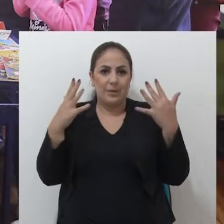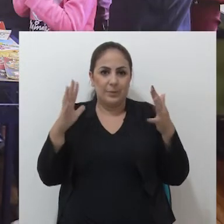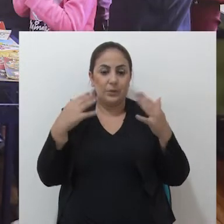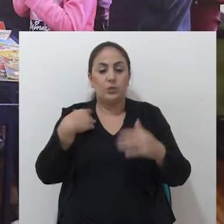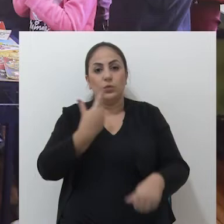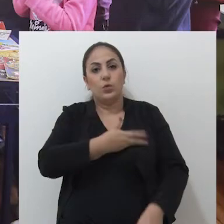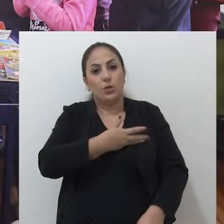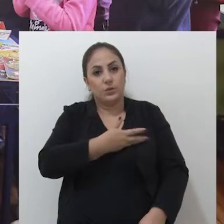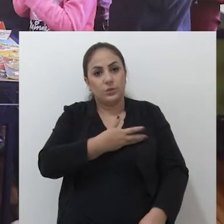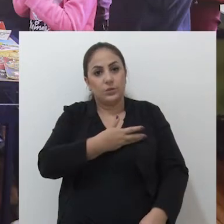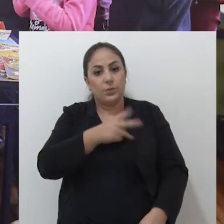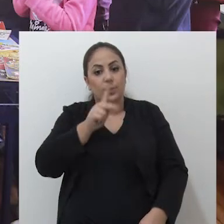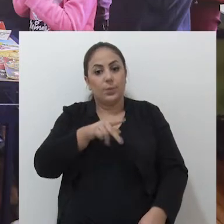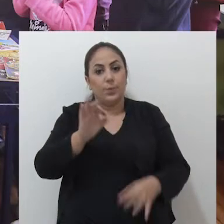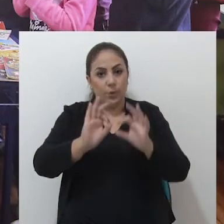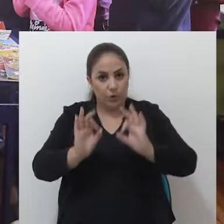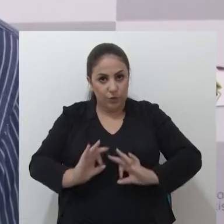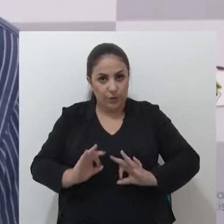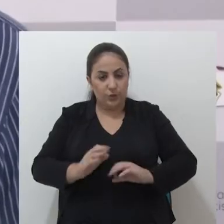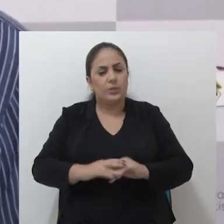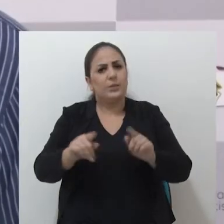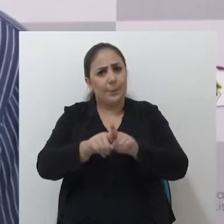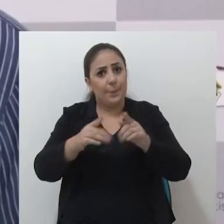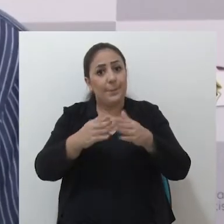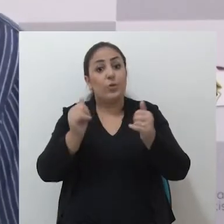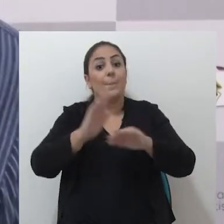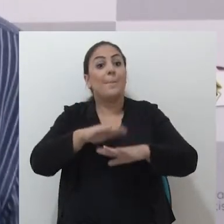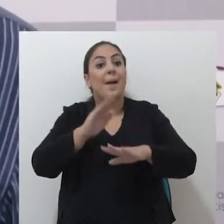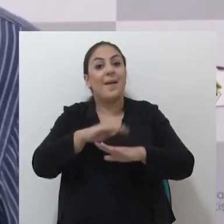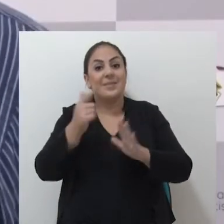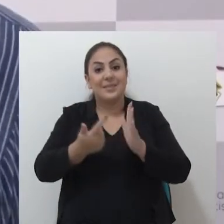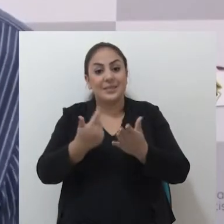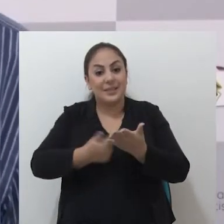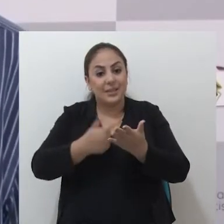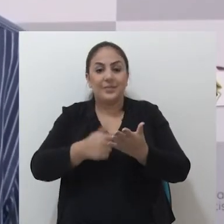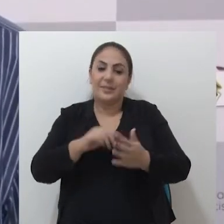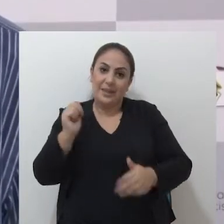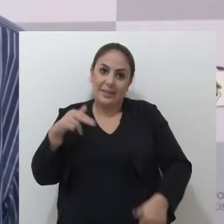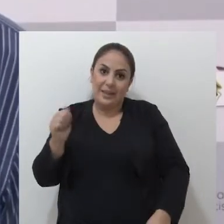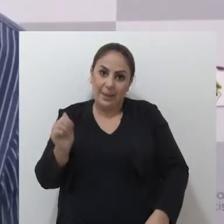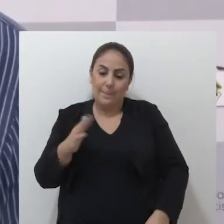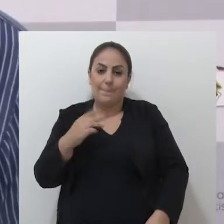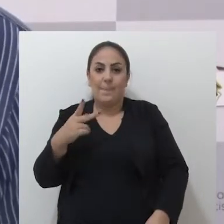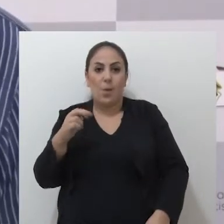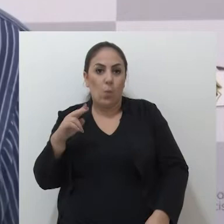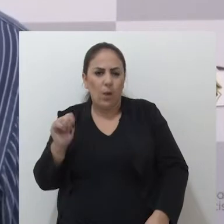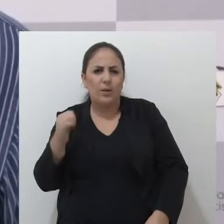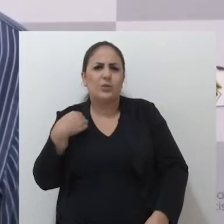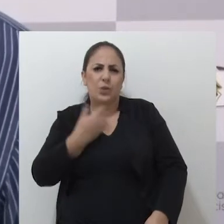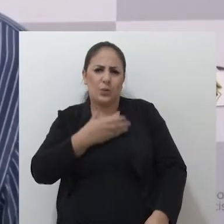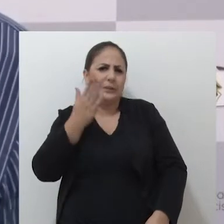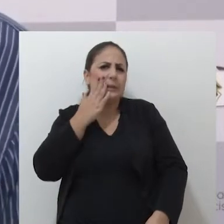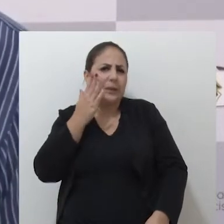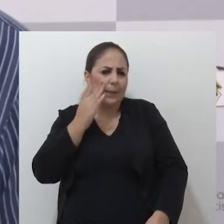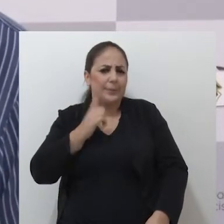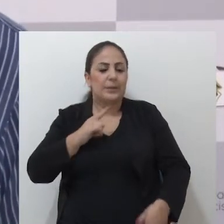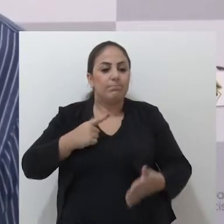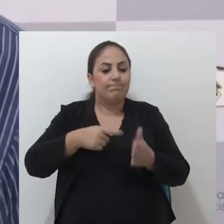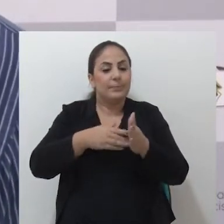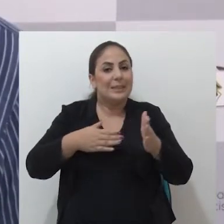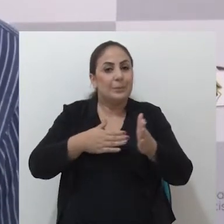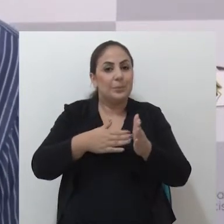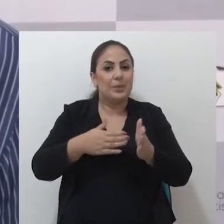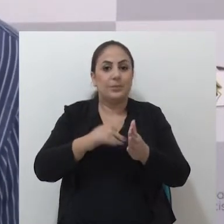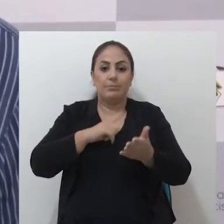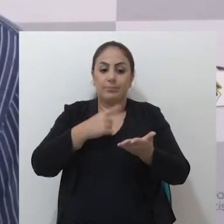parabenizaram o nosso projeto e pediram mais livros, né, Ana Paula? Mas a gente sabe que a gente tem um